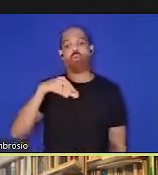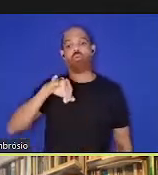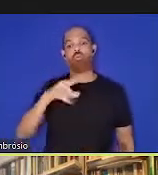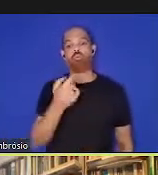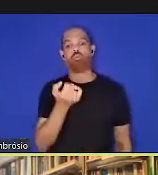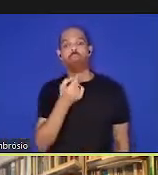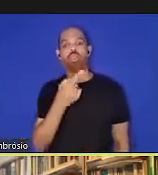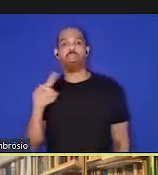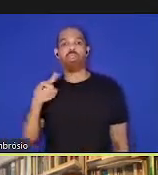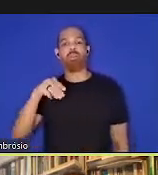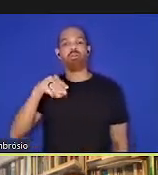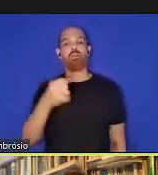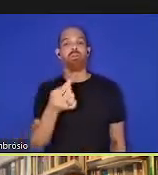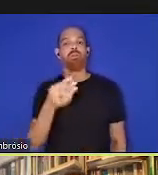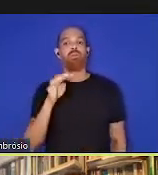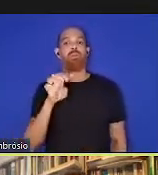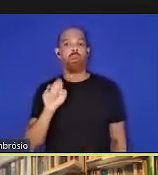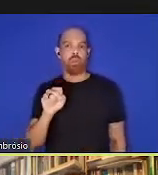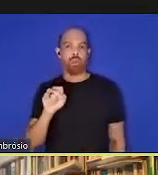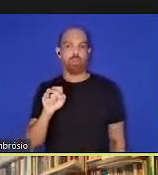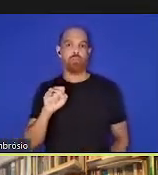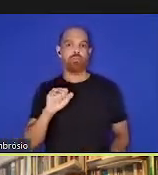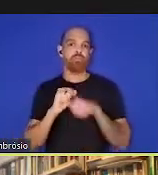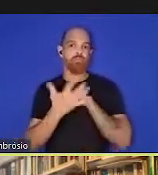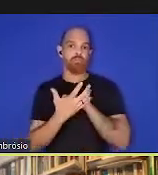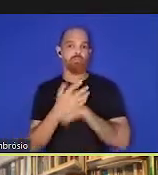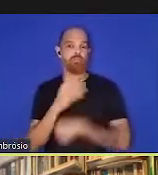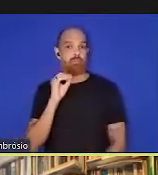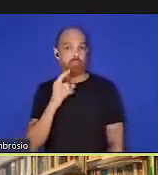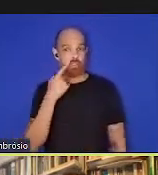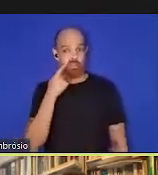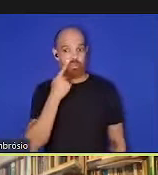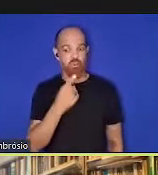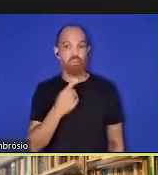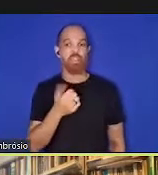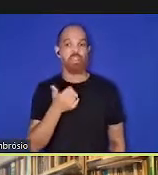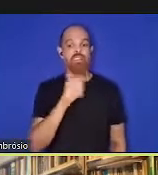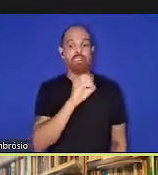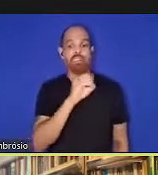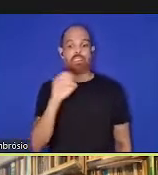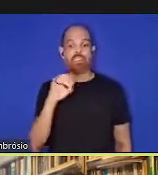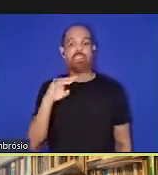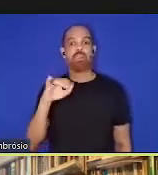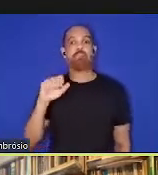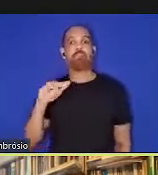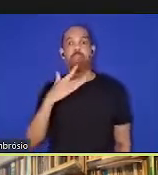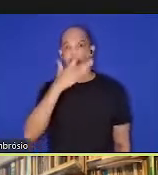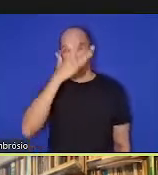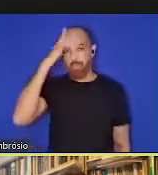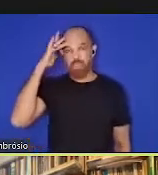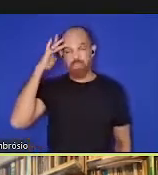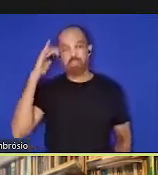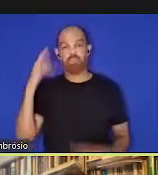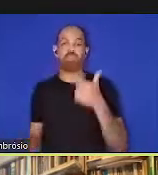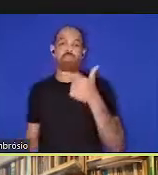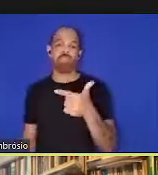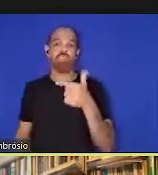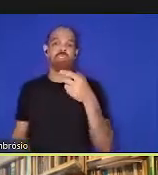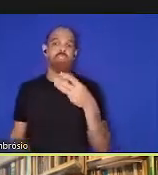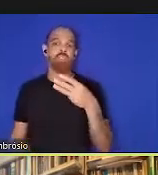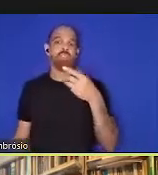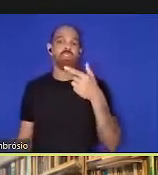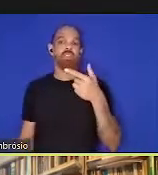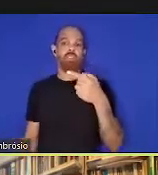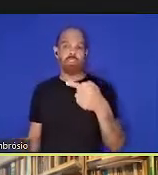Covid-19, se nós olharmos por cada 100 mil pessoas, 237 mortes